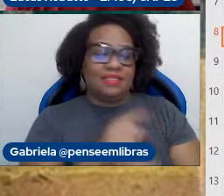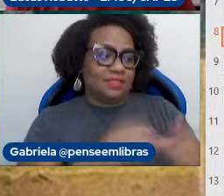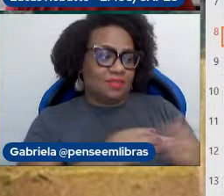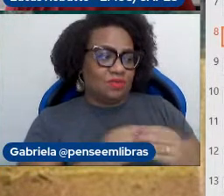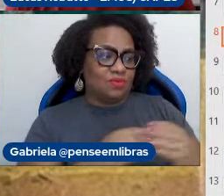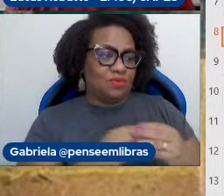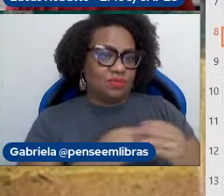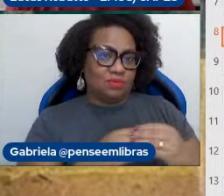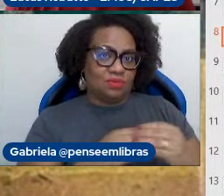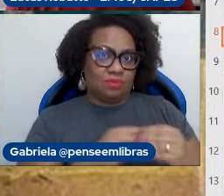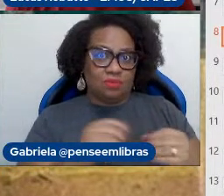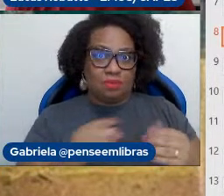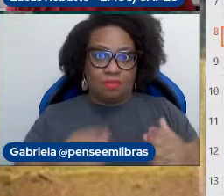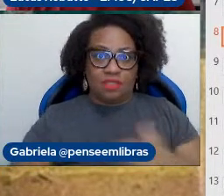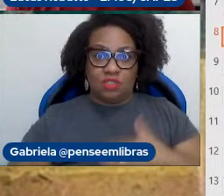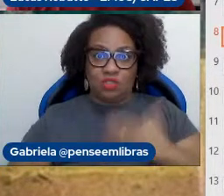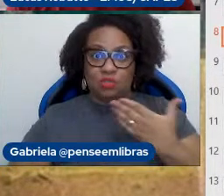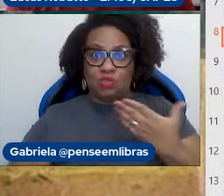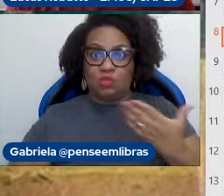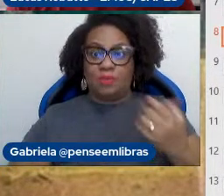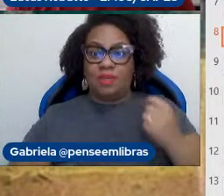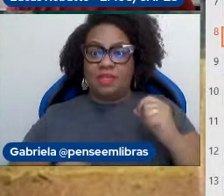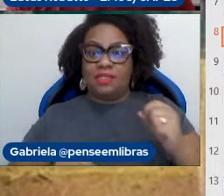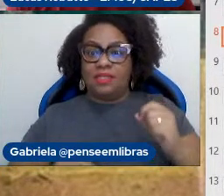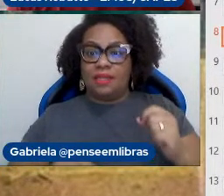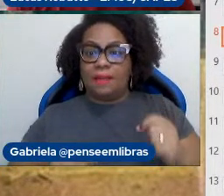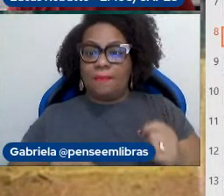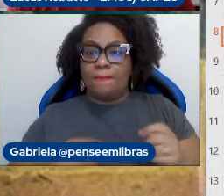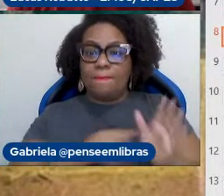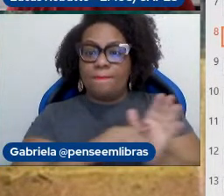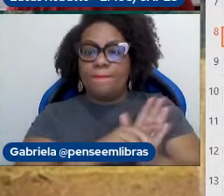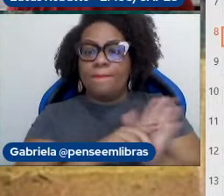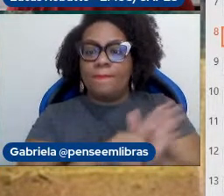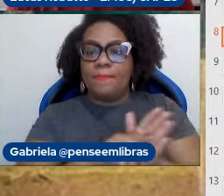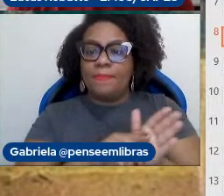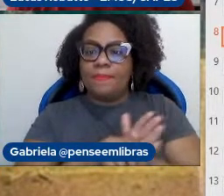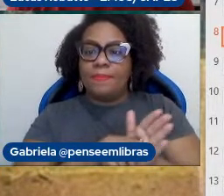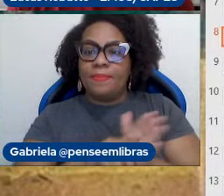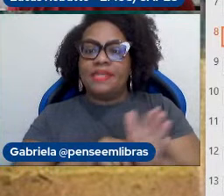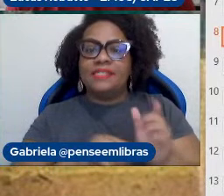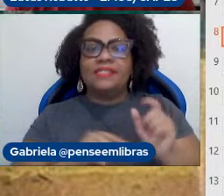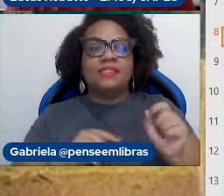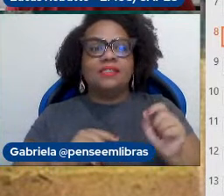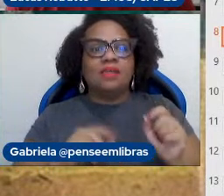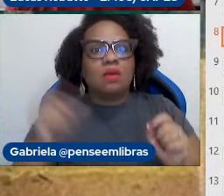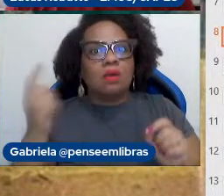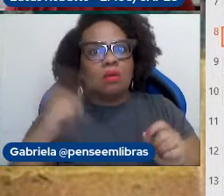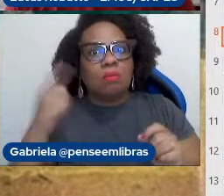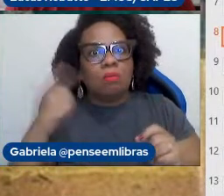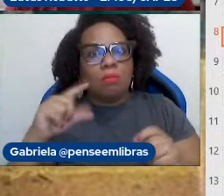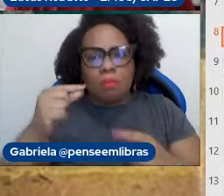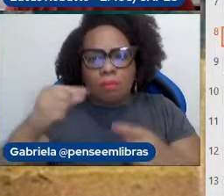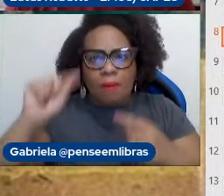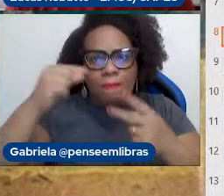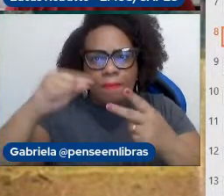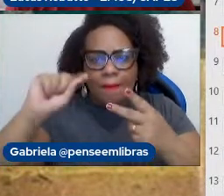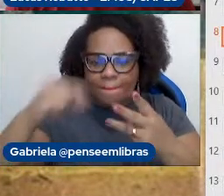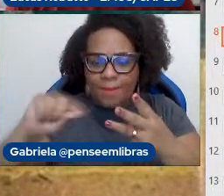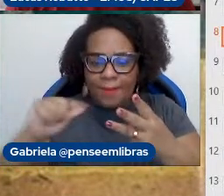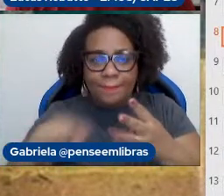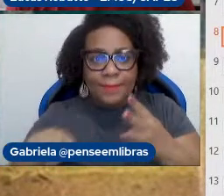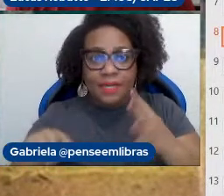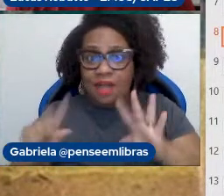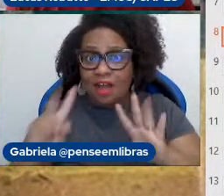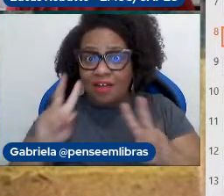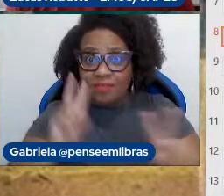mais surpreendente na pesquisa dele é que o índice de acerto somente com a parte visual era